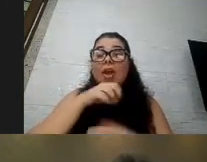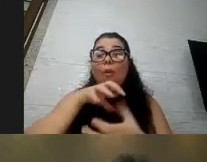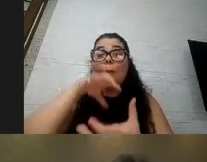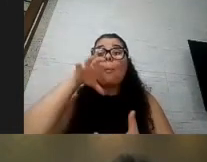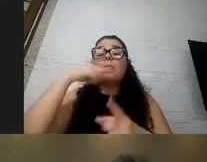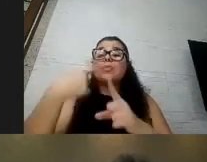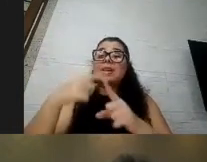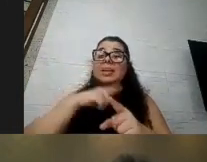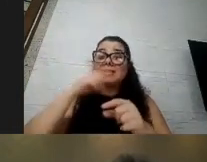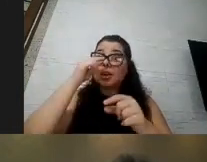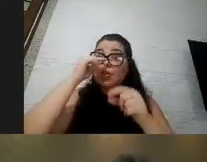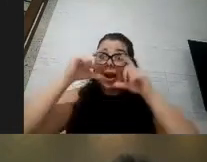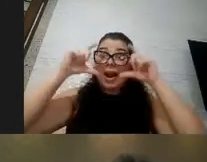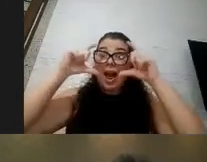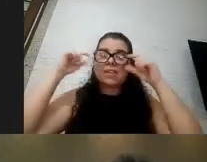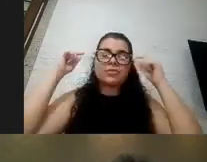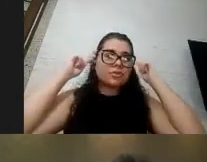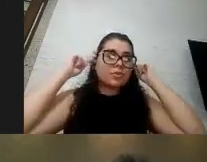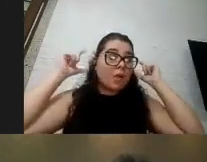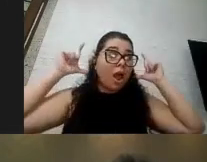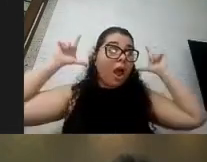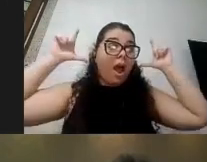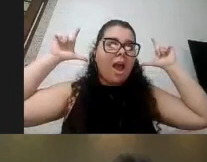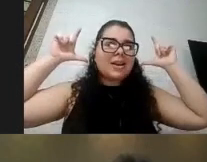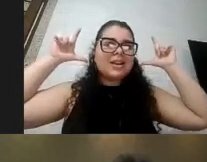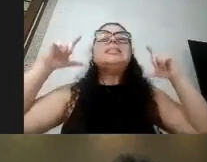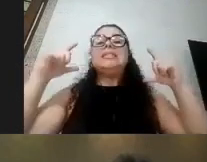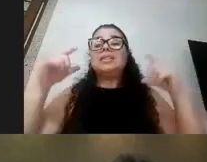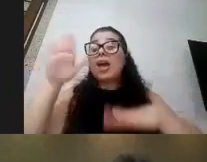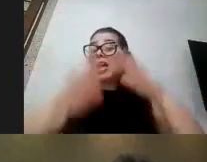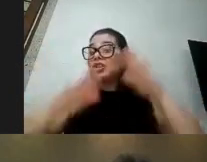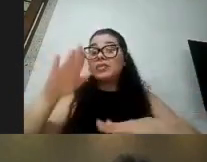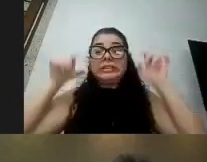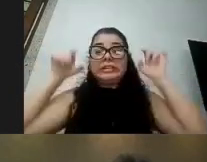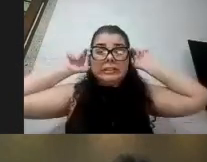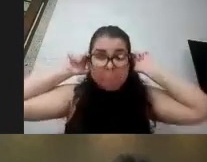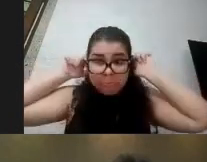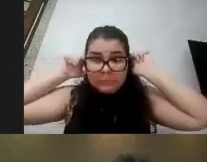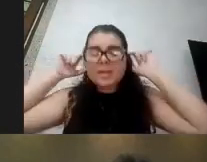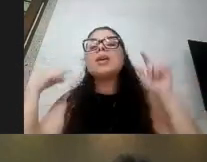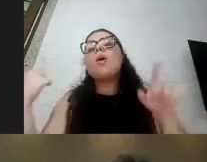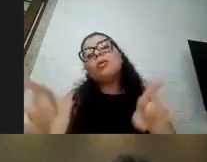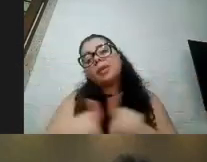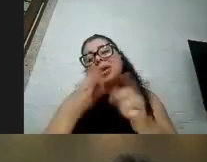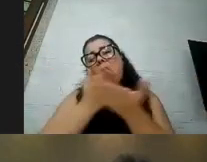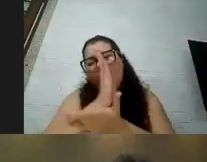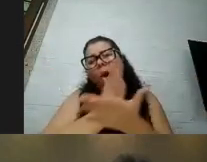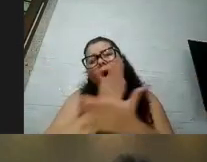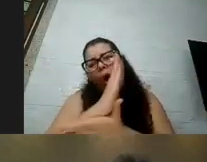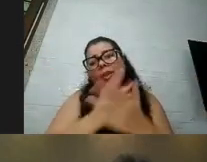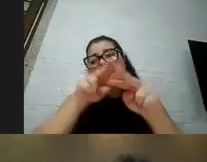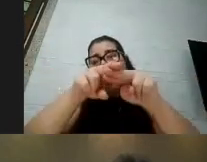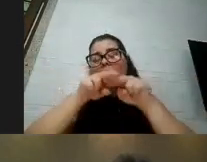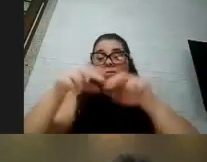então os elásticos às vezes não prendem direito e então machucam muito por causa do tamanho da orelha e a